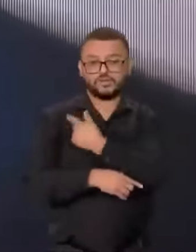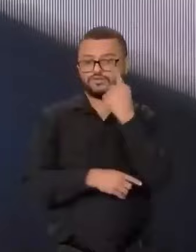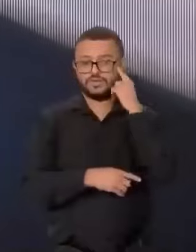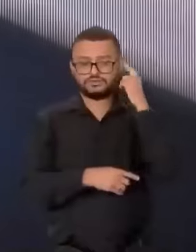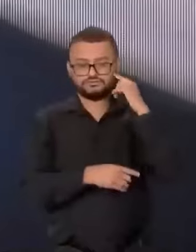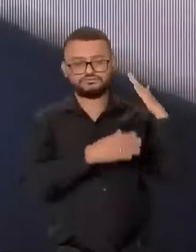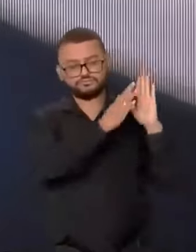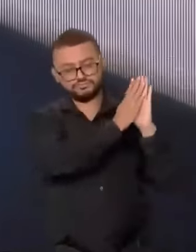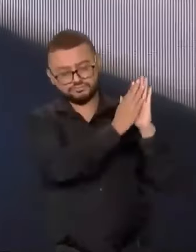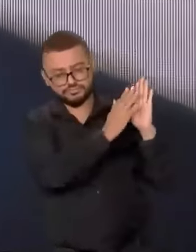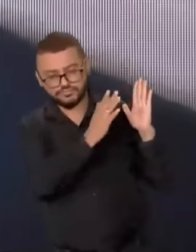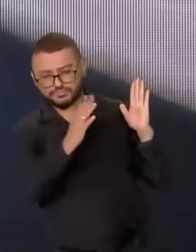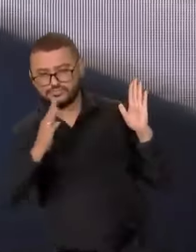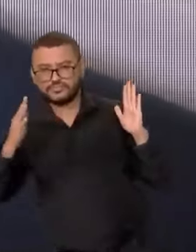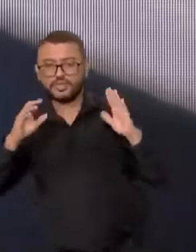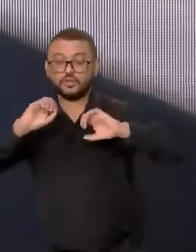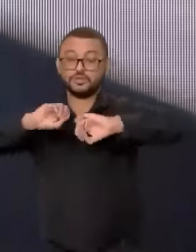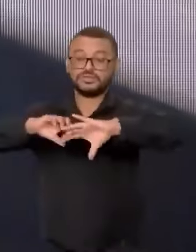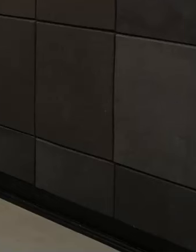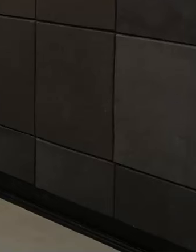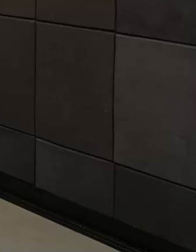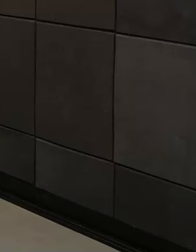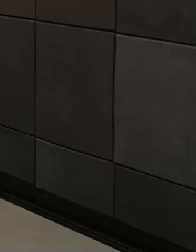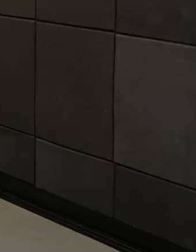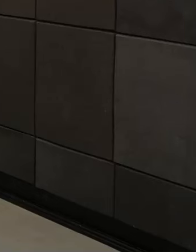tradição do ensino fundamental nesse país.